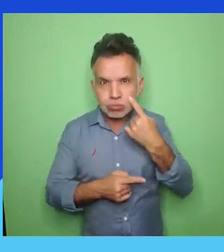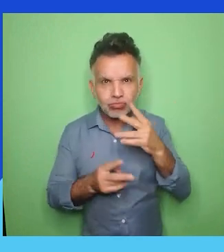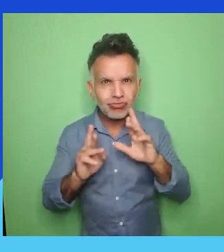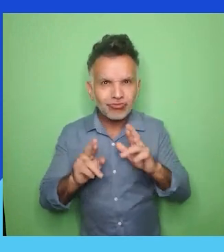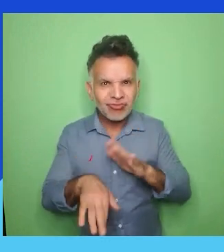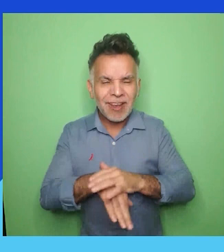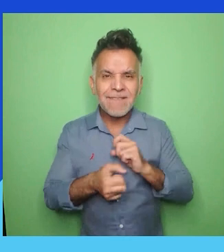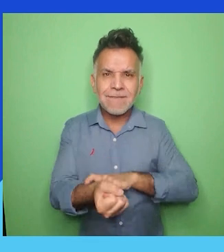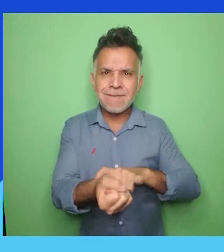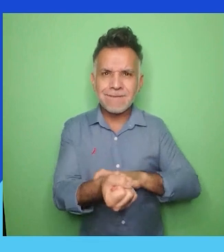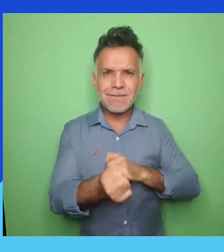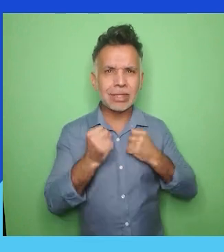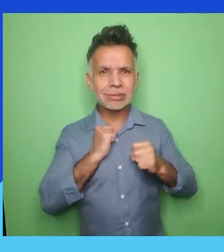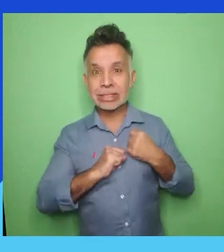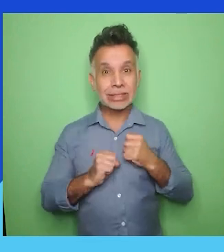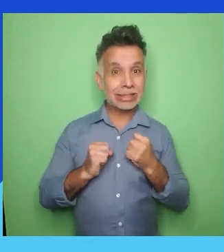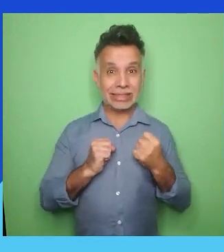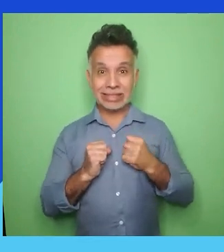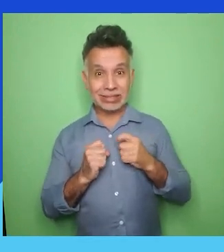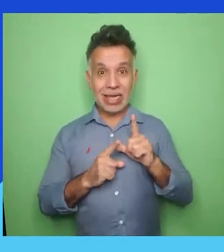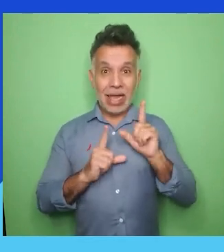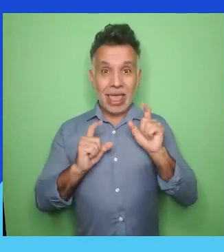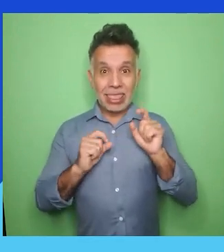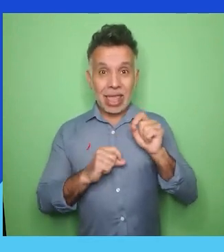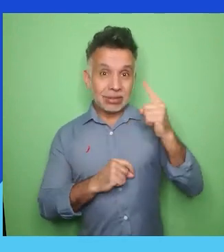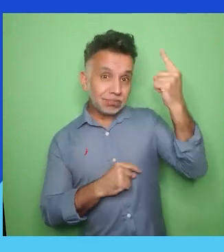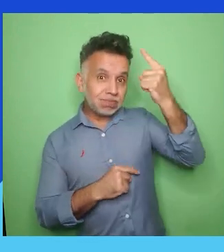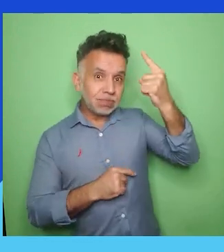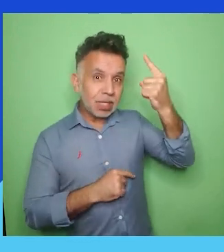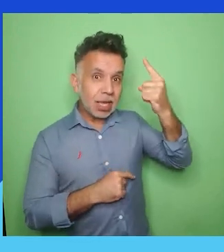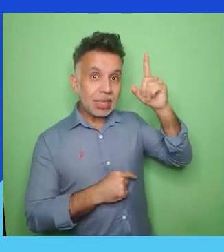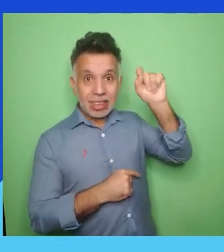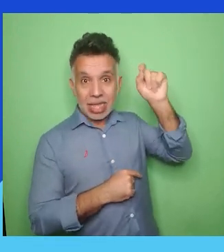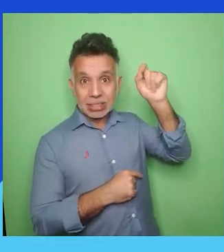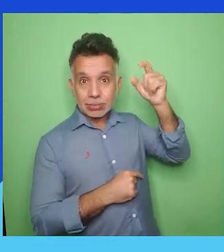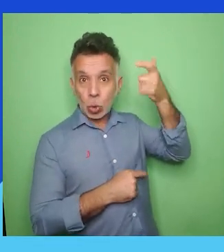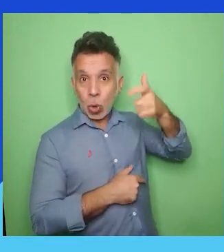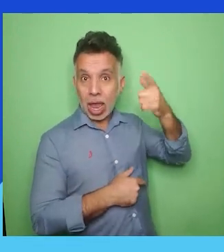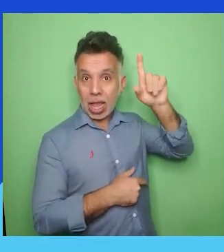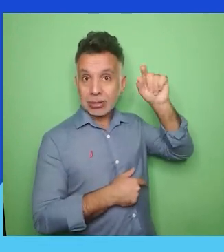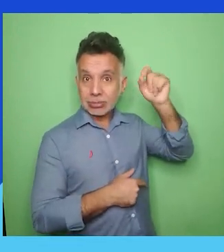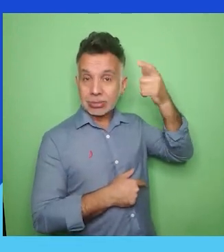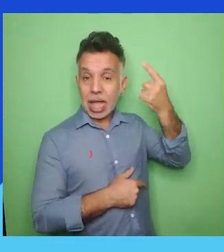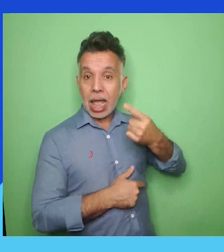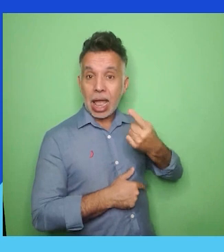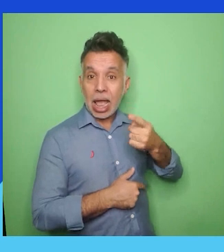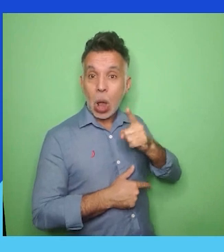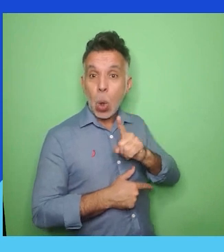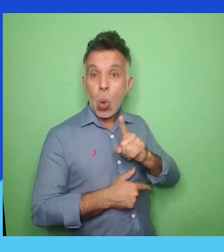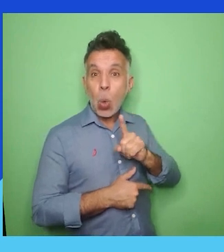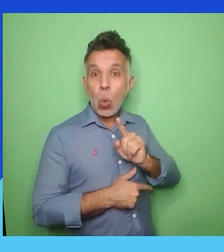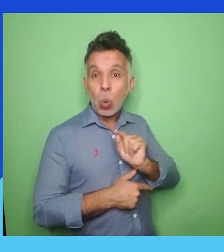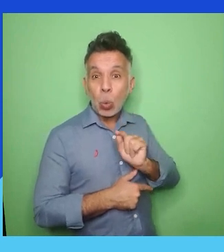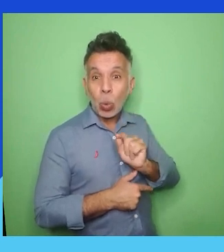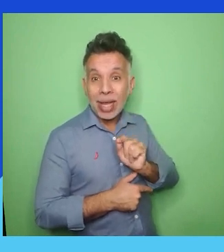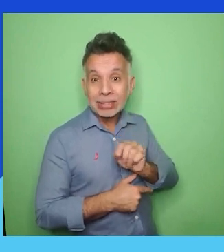Em décimo lugar, temos o nosso... Renascense São Paulo Hotel, parabéns!